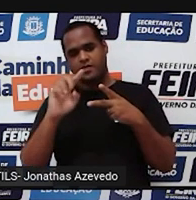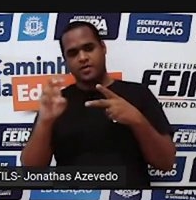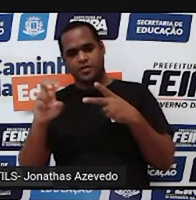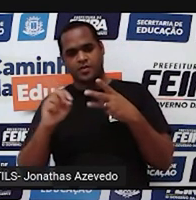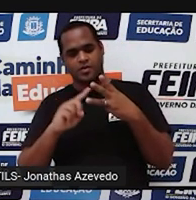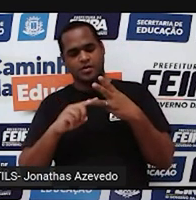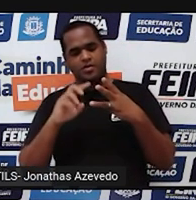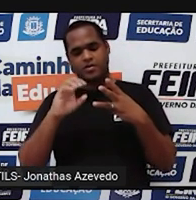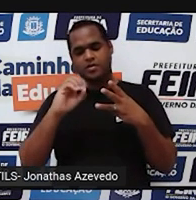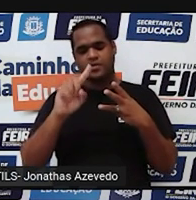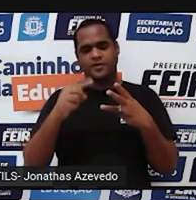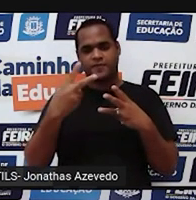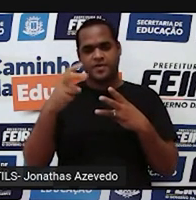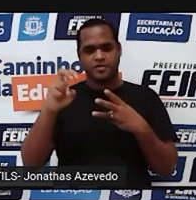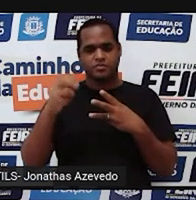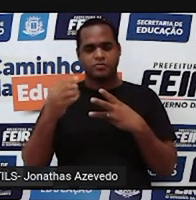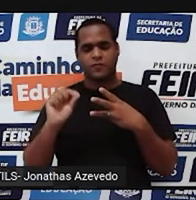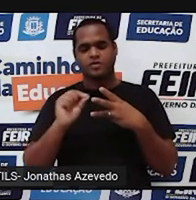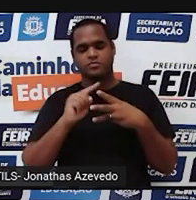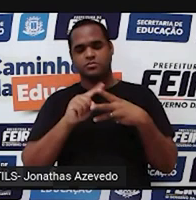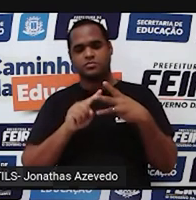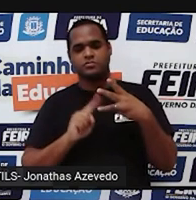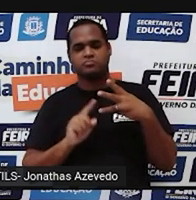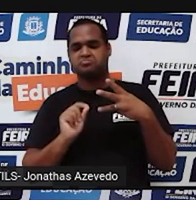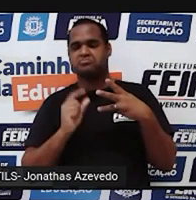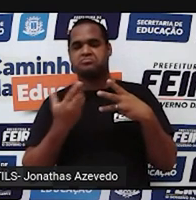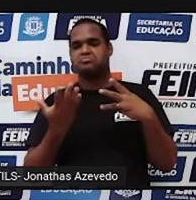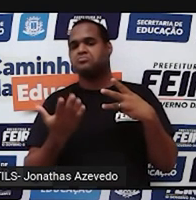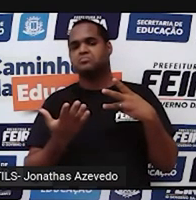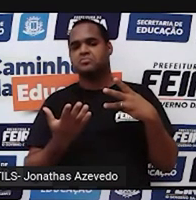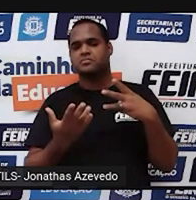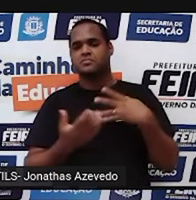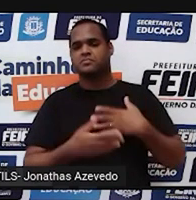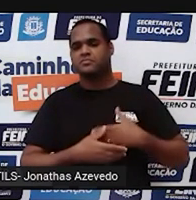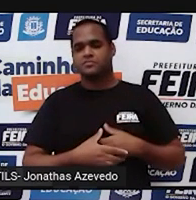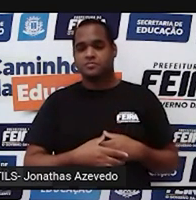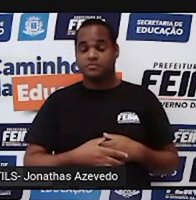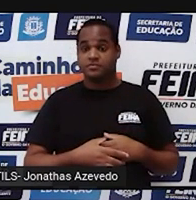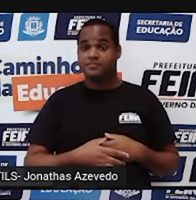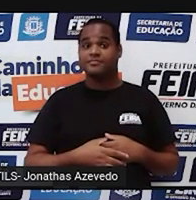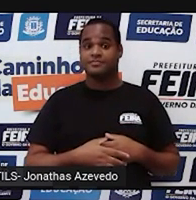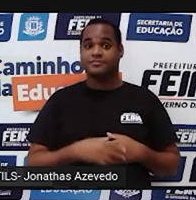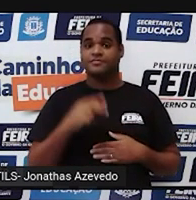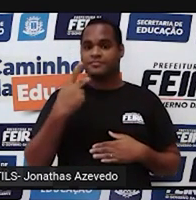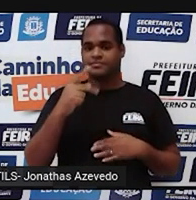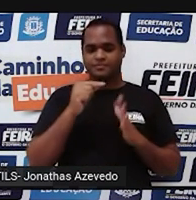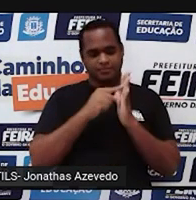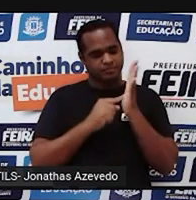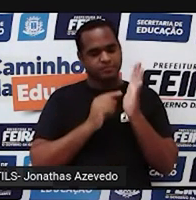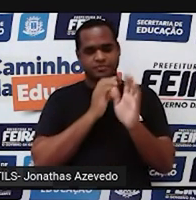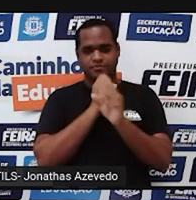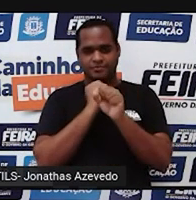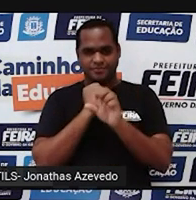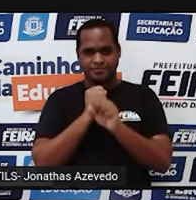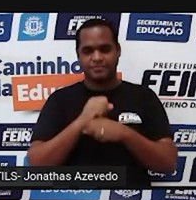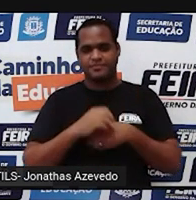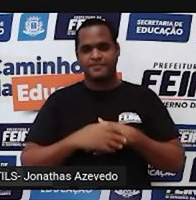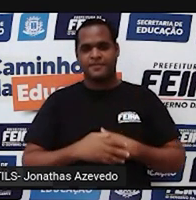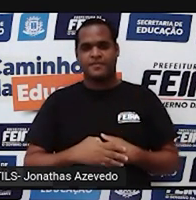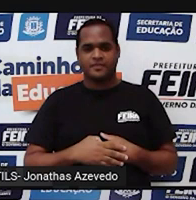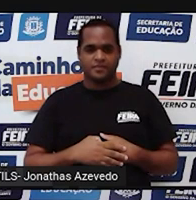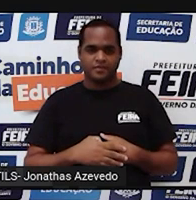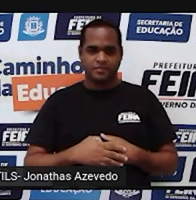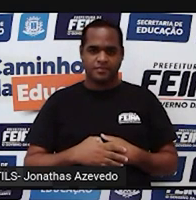,5, opção C, 0,25. Aí, só com a calculadora. Ou,